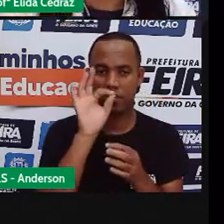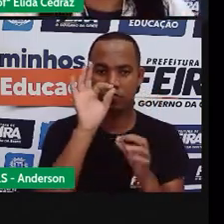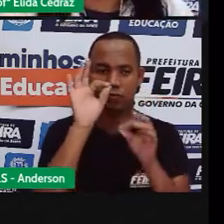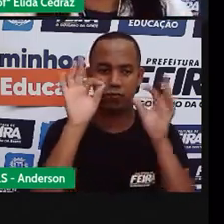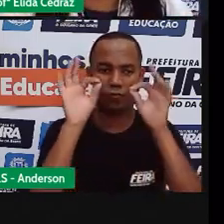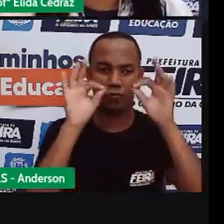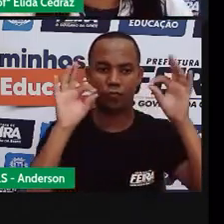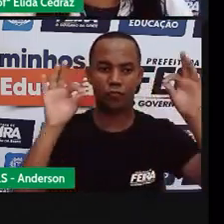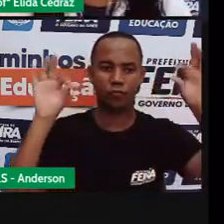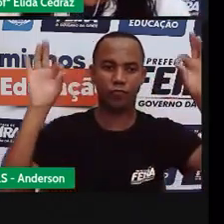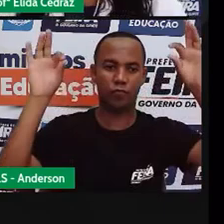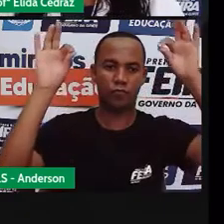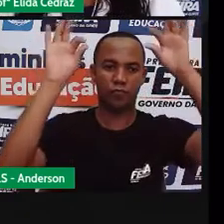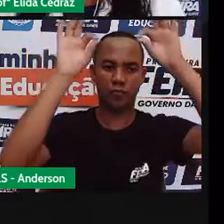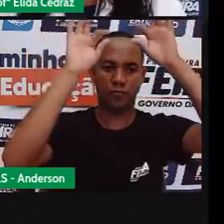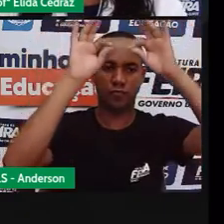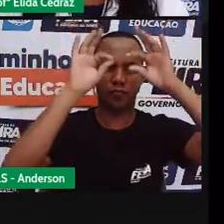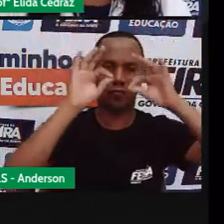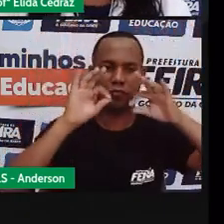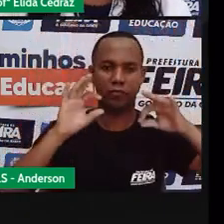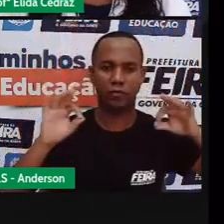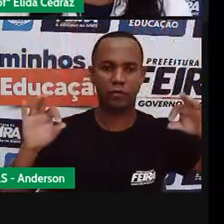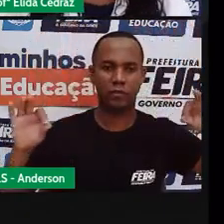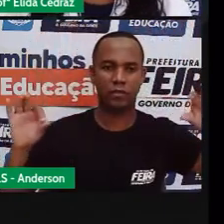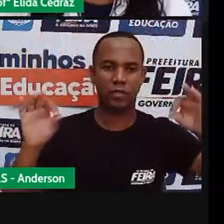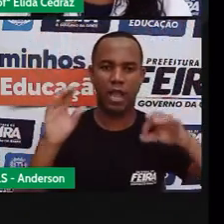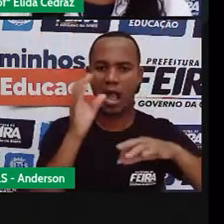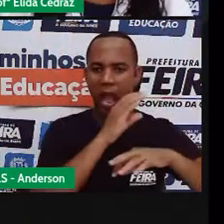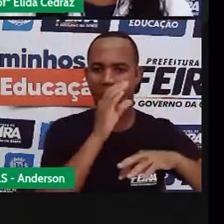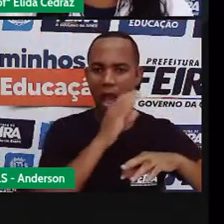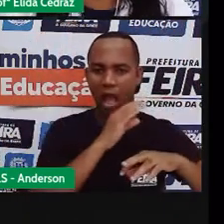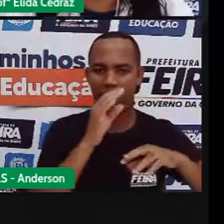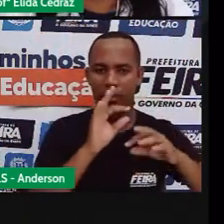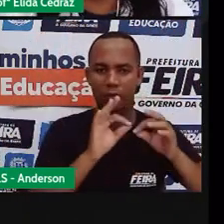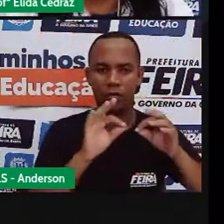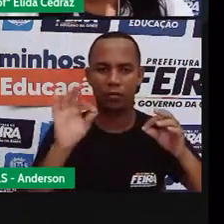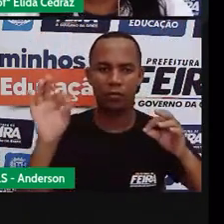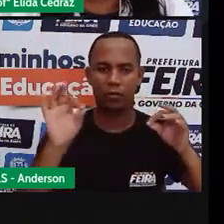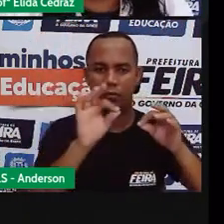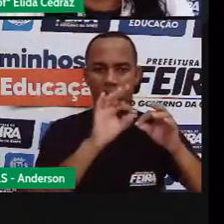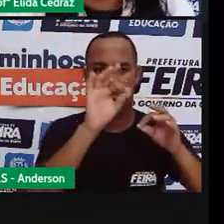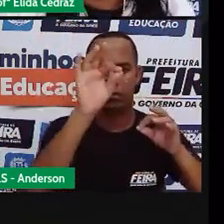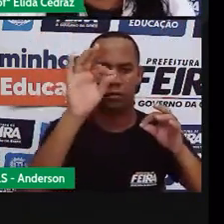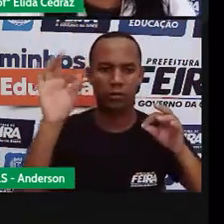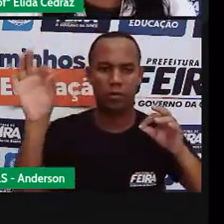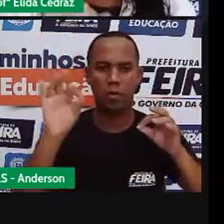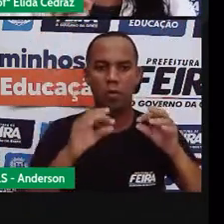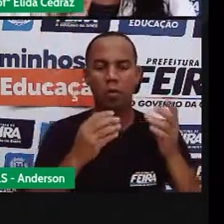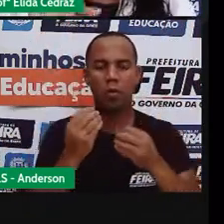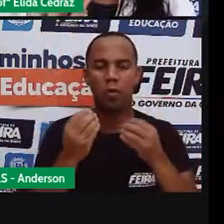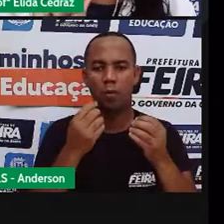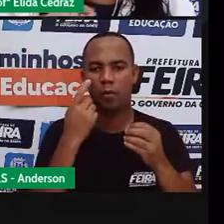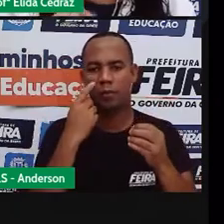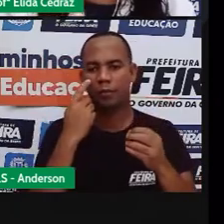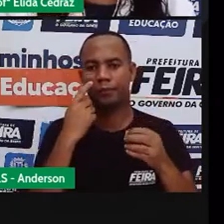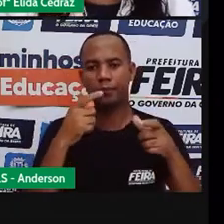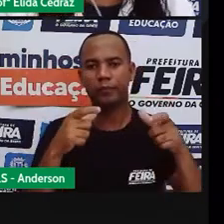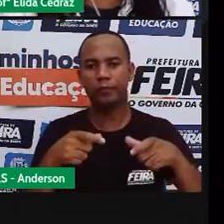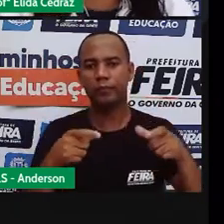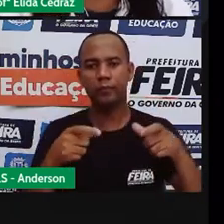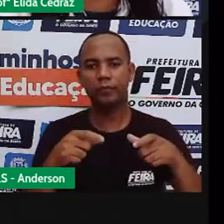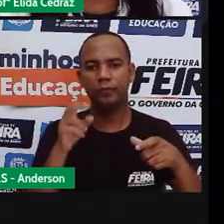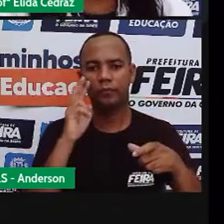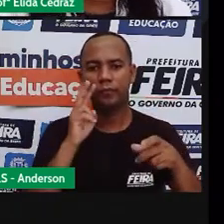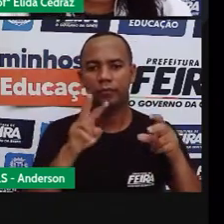elas estão devagar ou elas estão rápidas e eu tenho outra coisa pra falar pra vocês aonde você está vendo